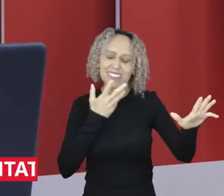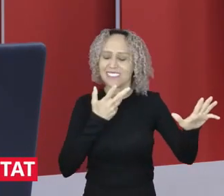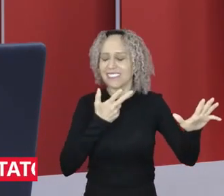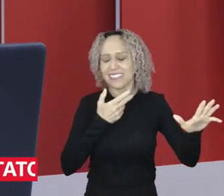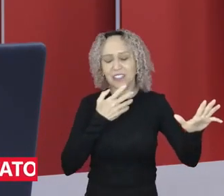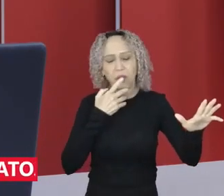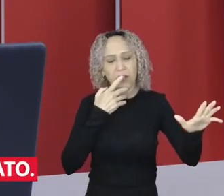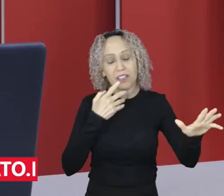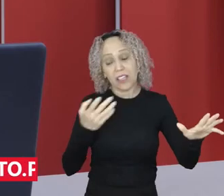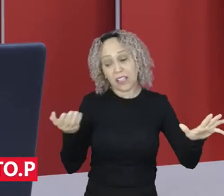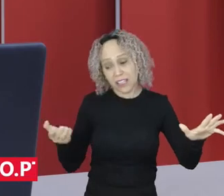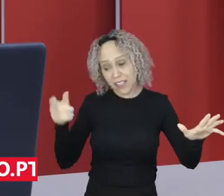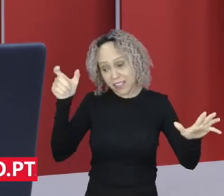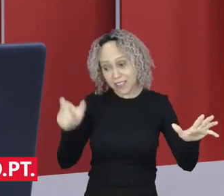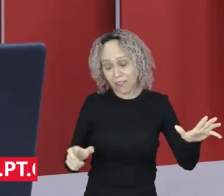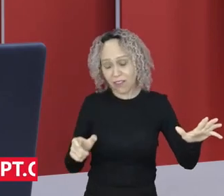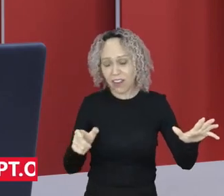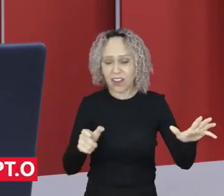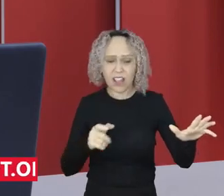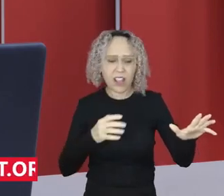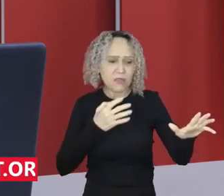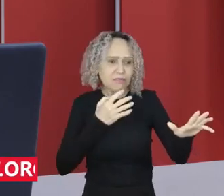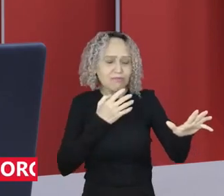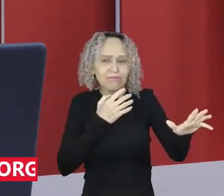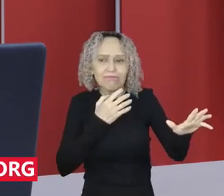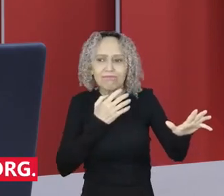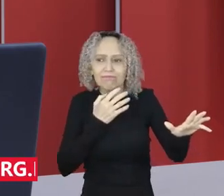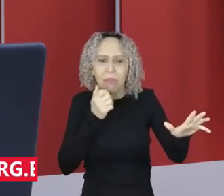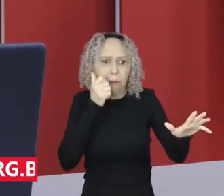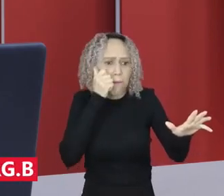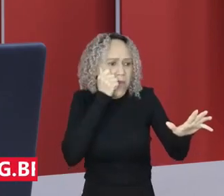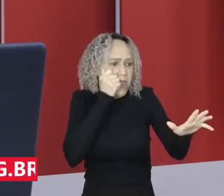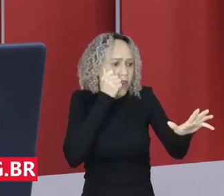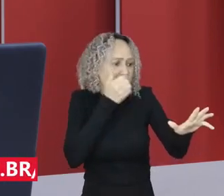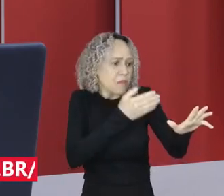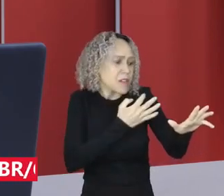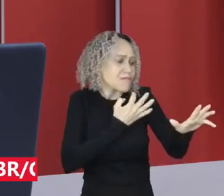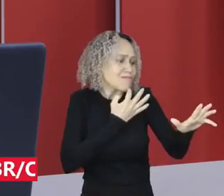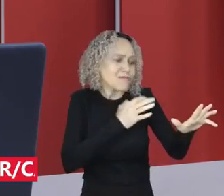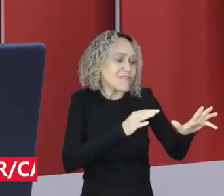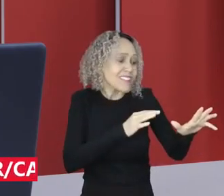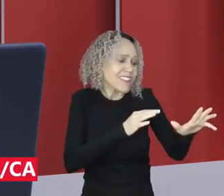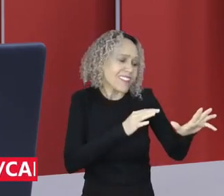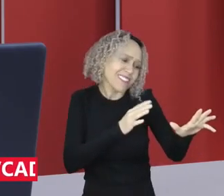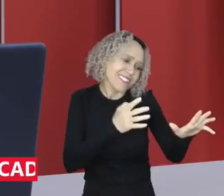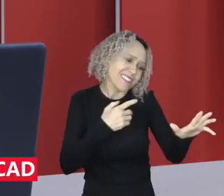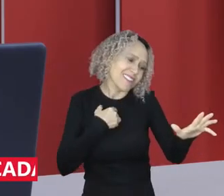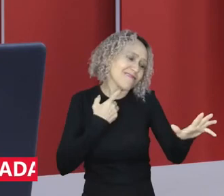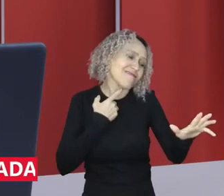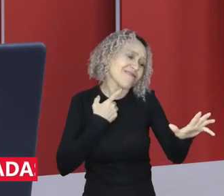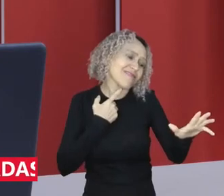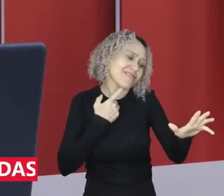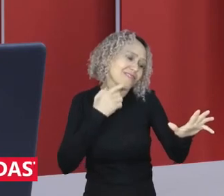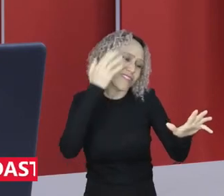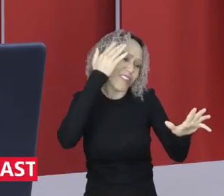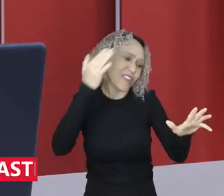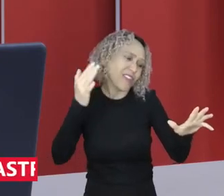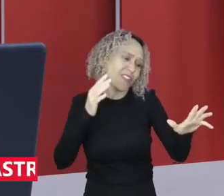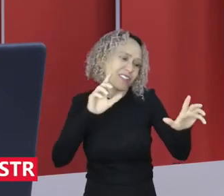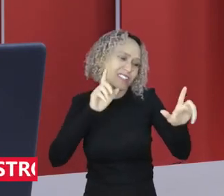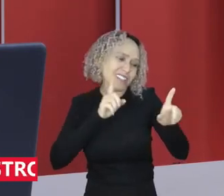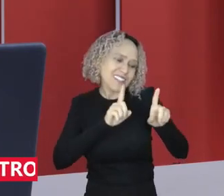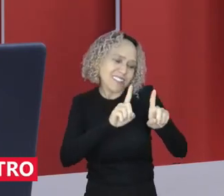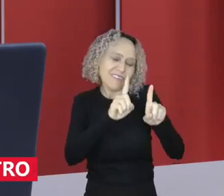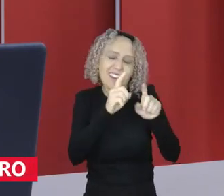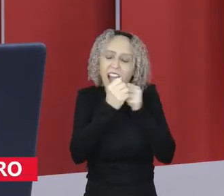pessoalmente, né? Muita gente tem esse sonho mesmo de abraçar o Lula, tirar uma foto com o Lula aqui. E a Josi Negreiro está avisando,